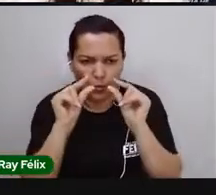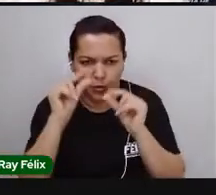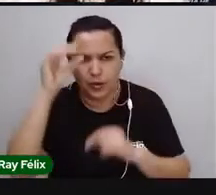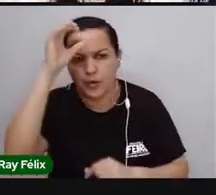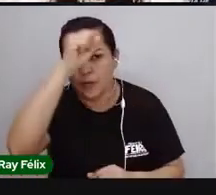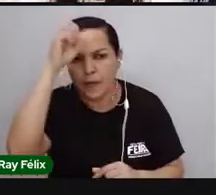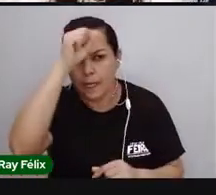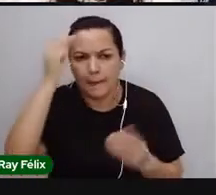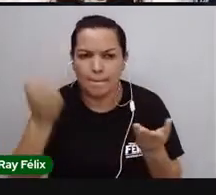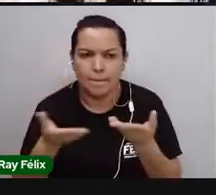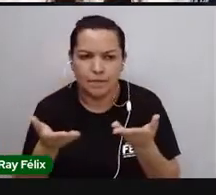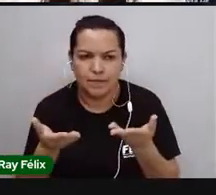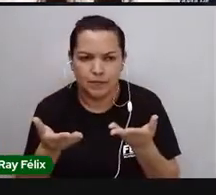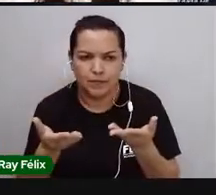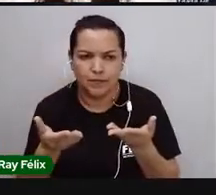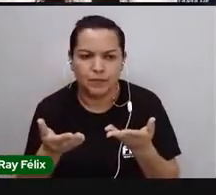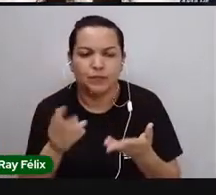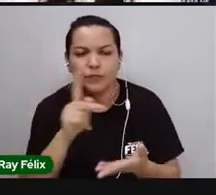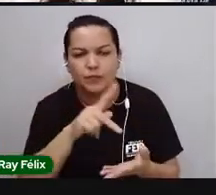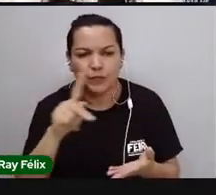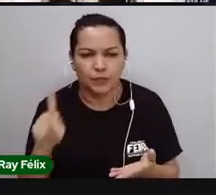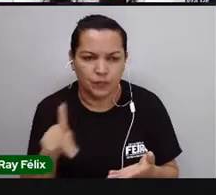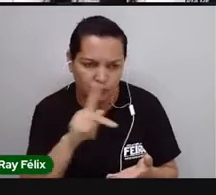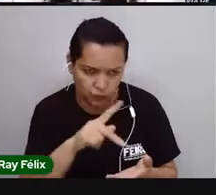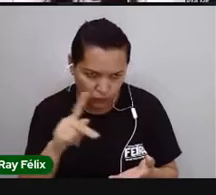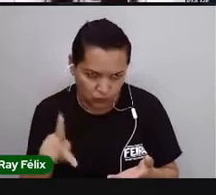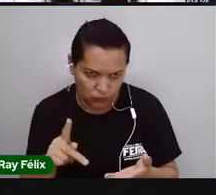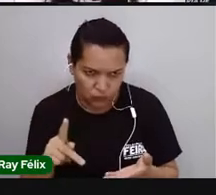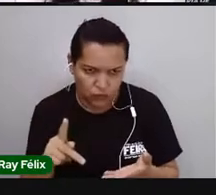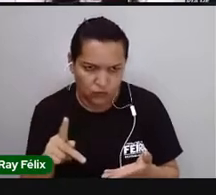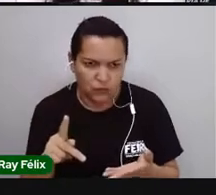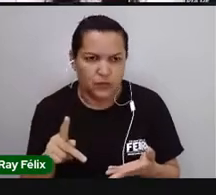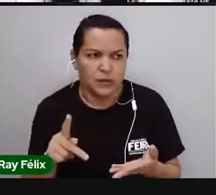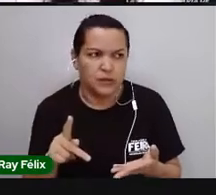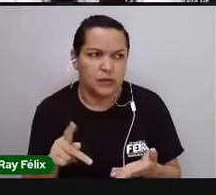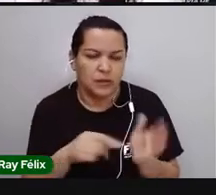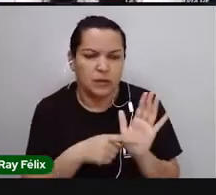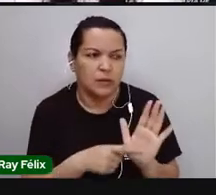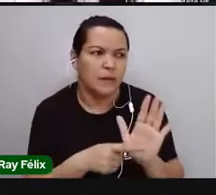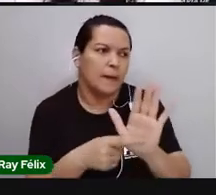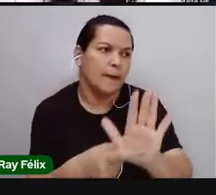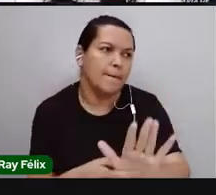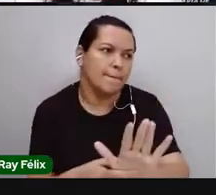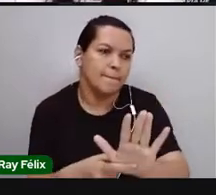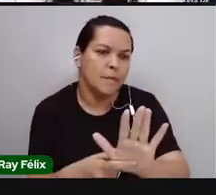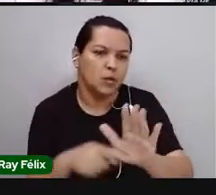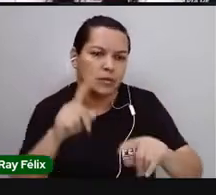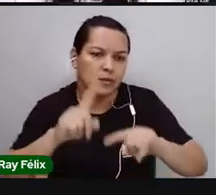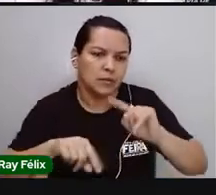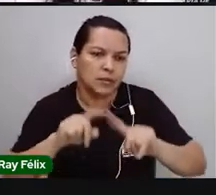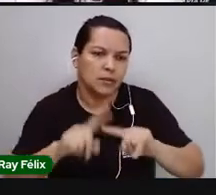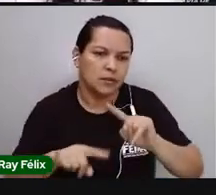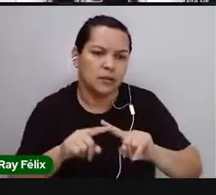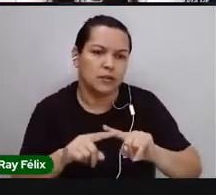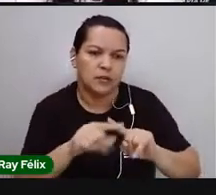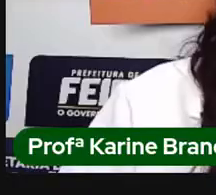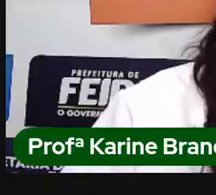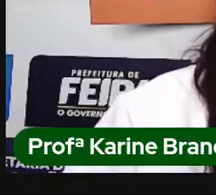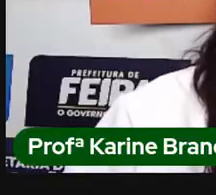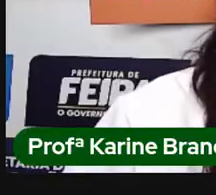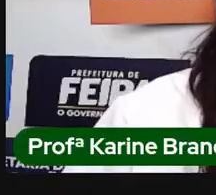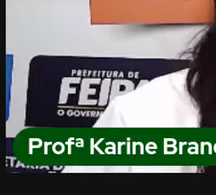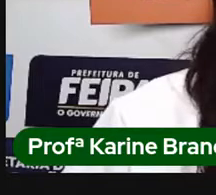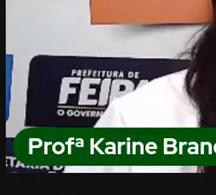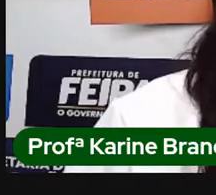tá bom? Então, a prova é agora mostrar a ferramenta para vocês, tá? Esse Zigot Body.